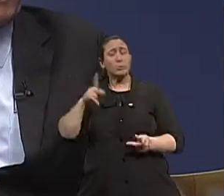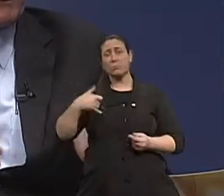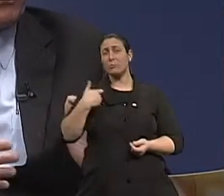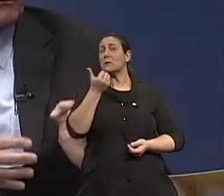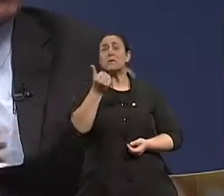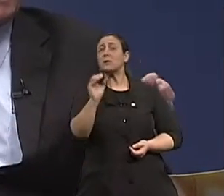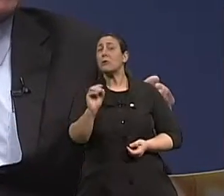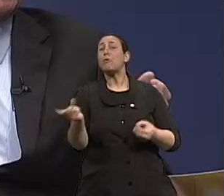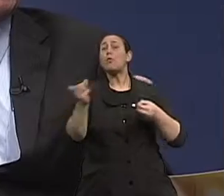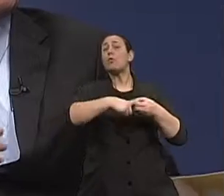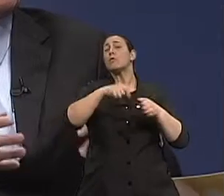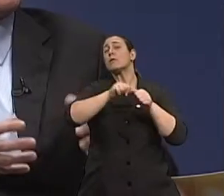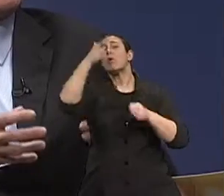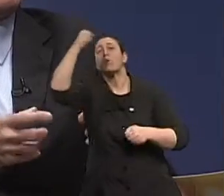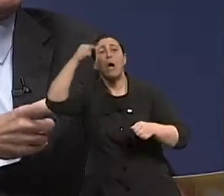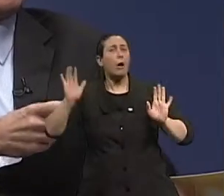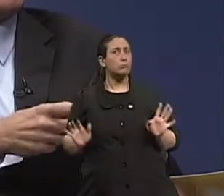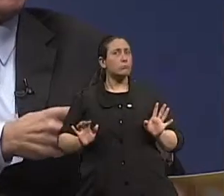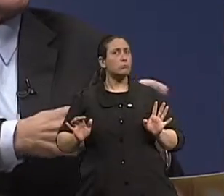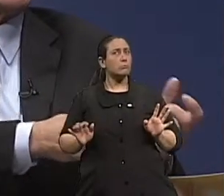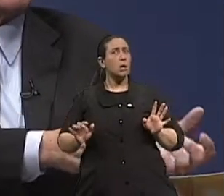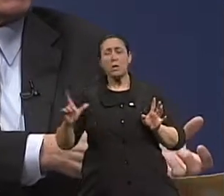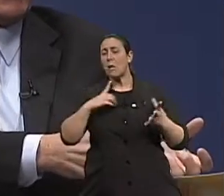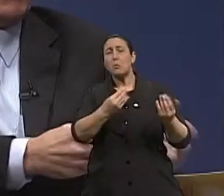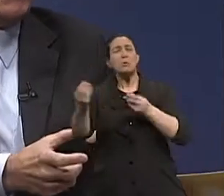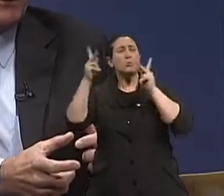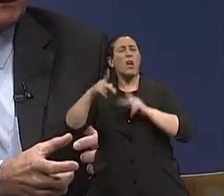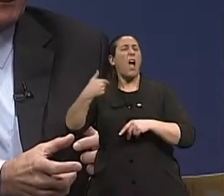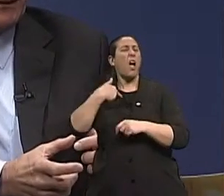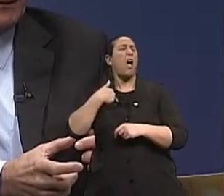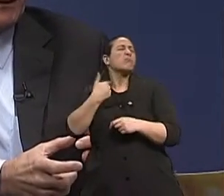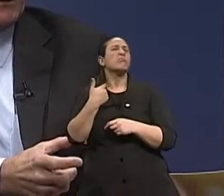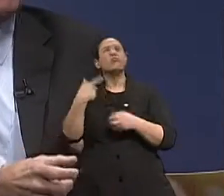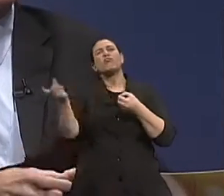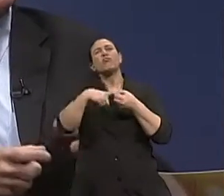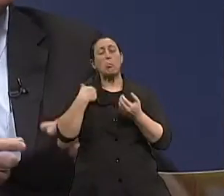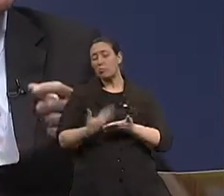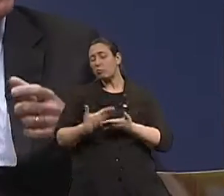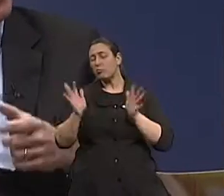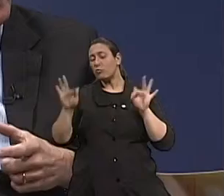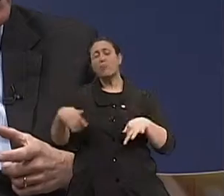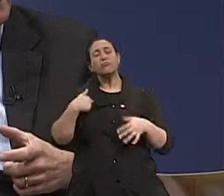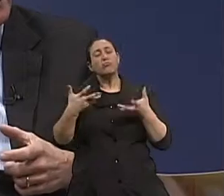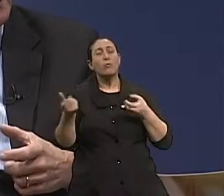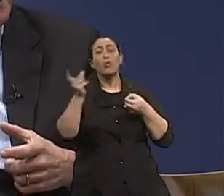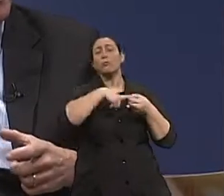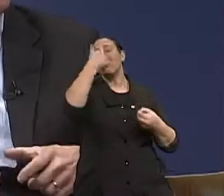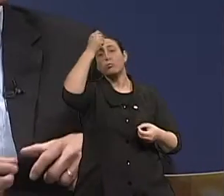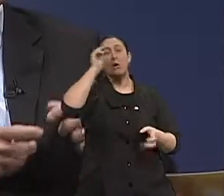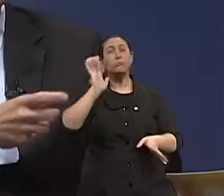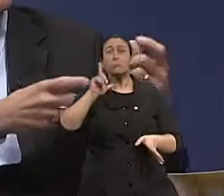estão fazendo, por exemplo, faculdades. Quer dizer, as pessoas entrando, fazendo cursos de graduação, não de pós, não é? Pessoas empreendedoras,